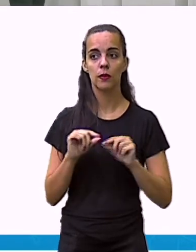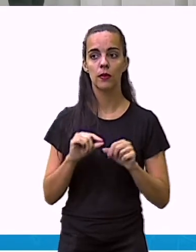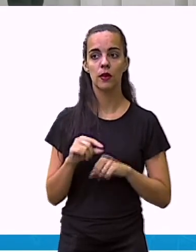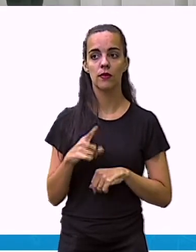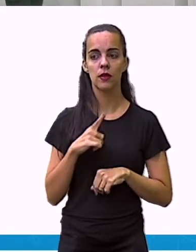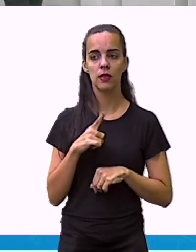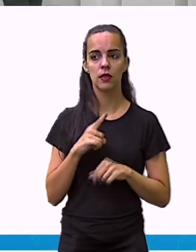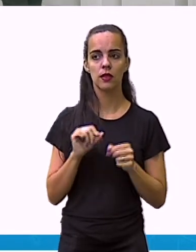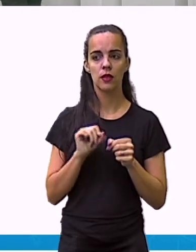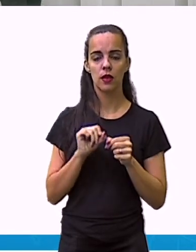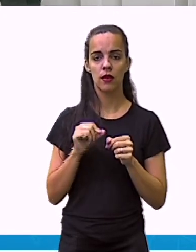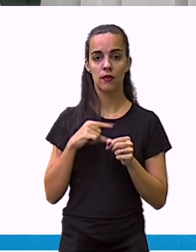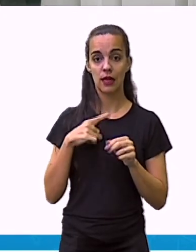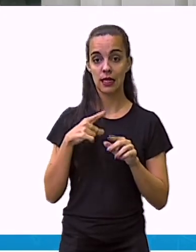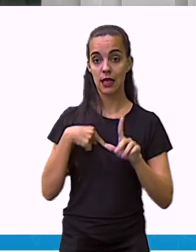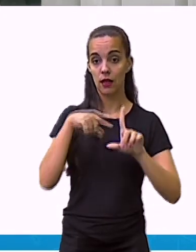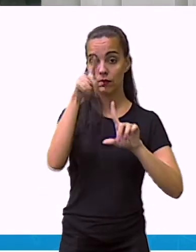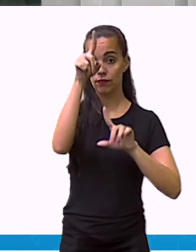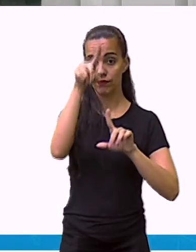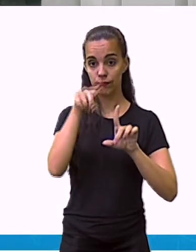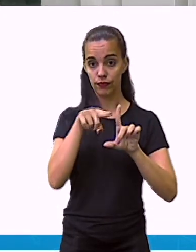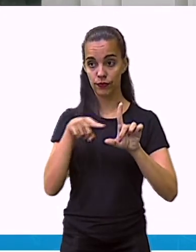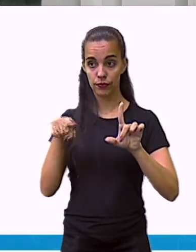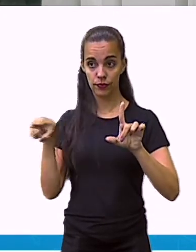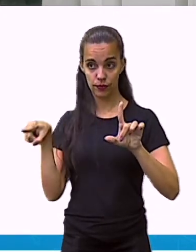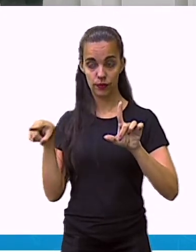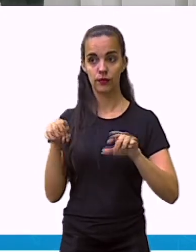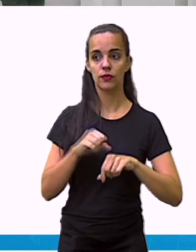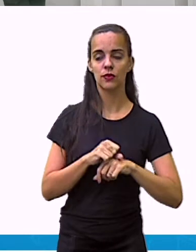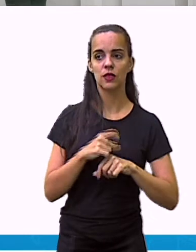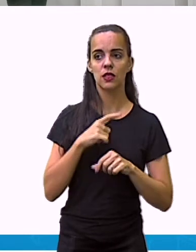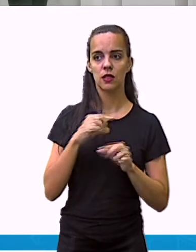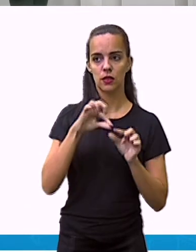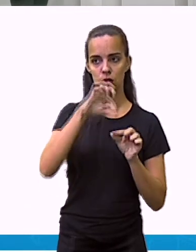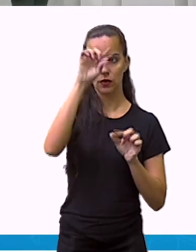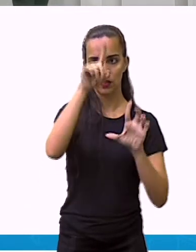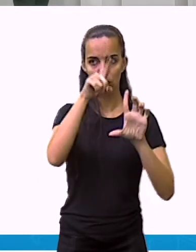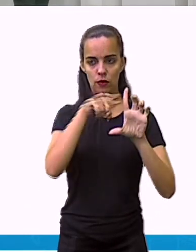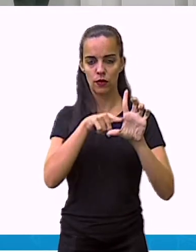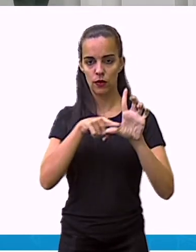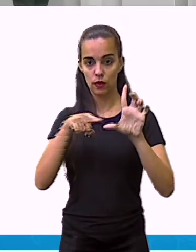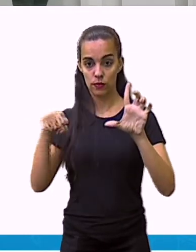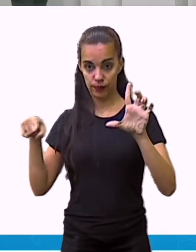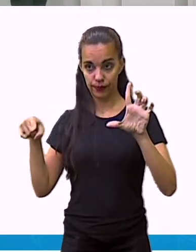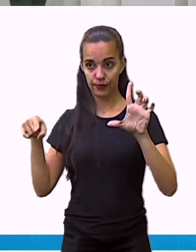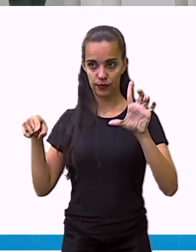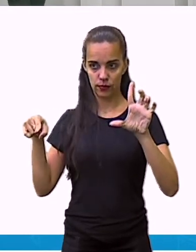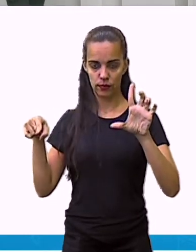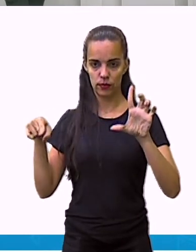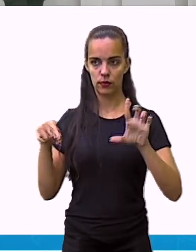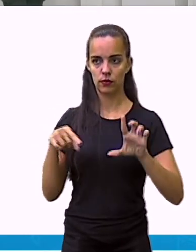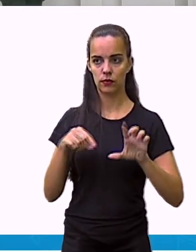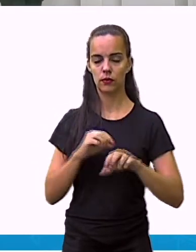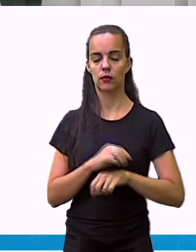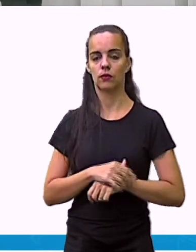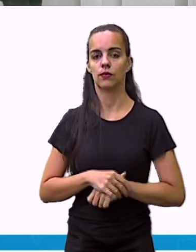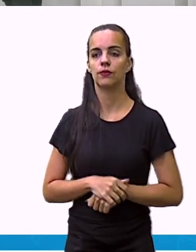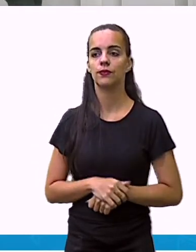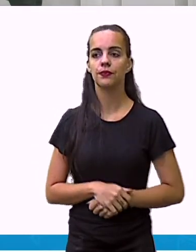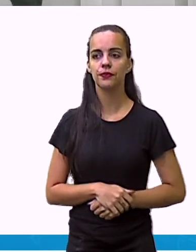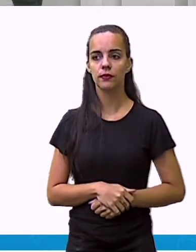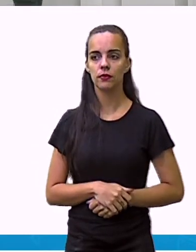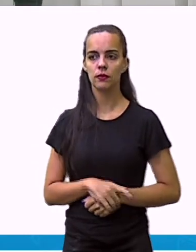A minha linha, a minha coluna, uma na vertical e outra na horizontal.